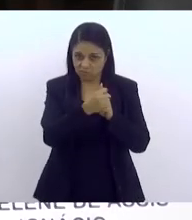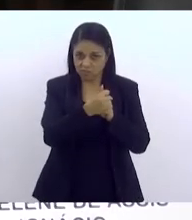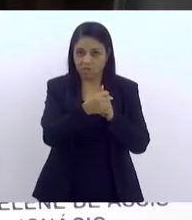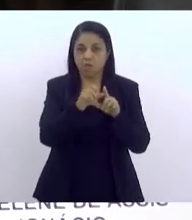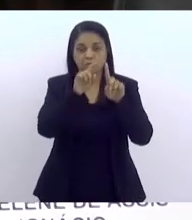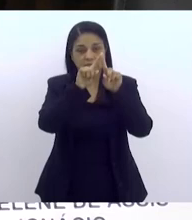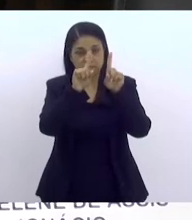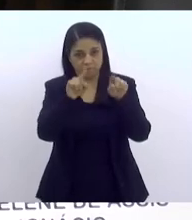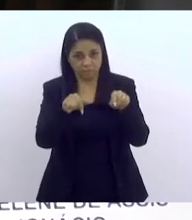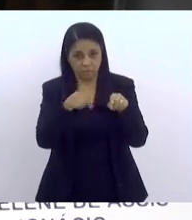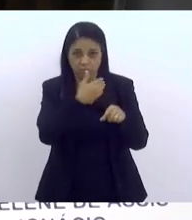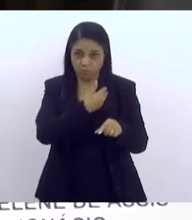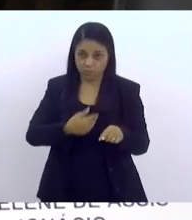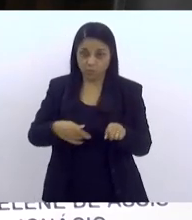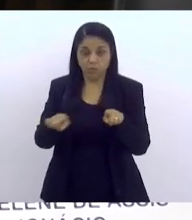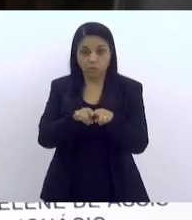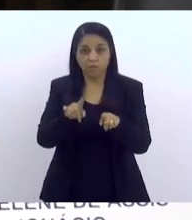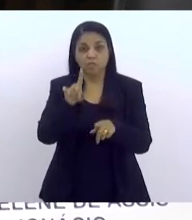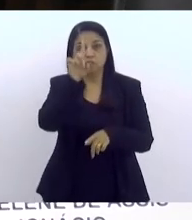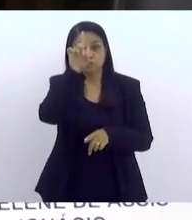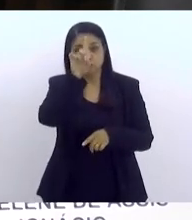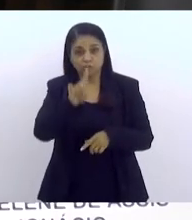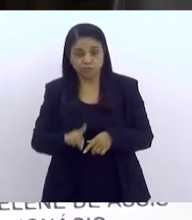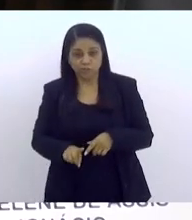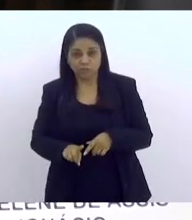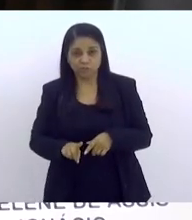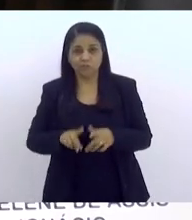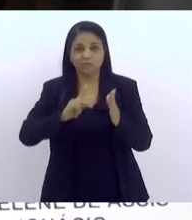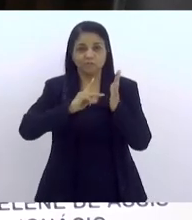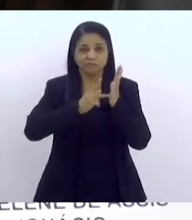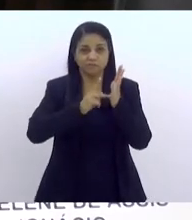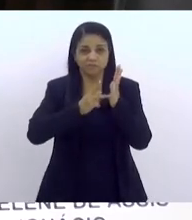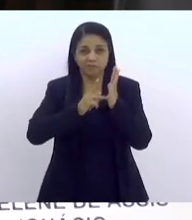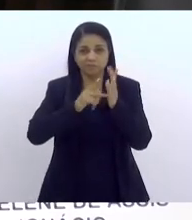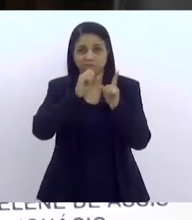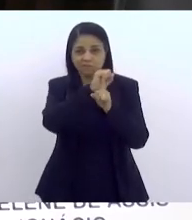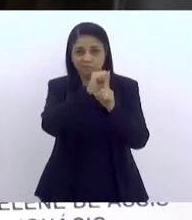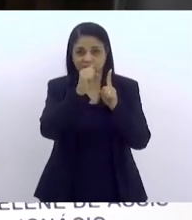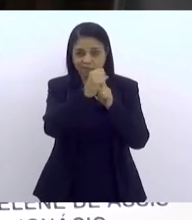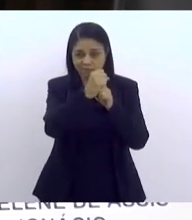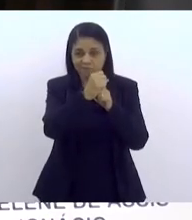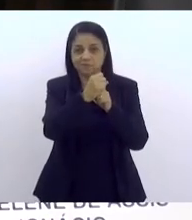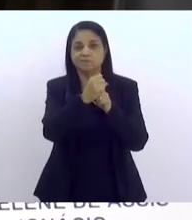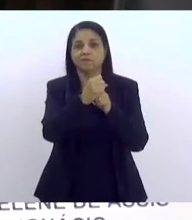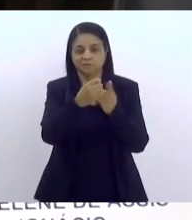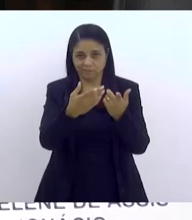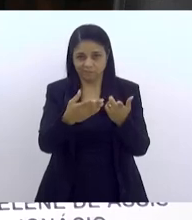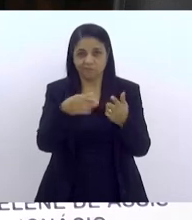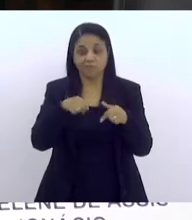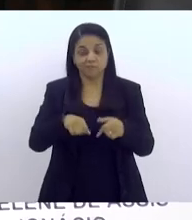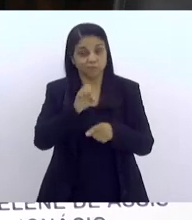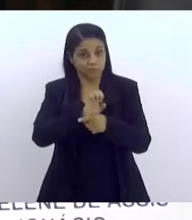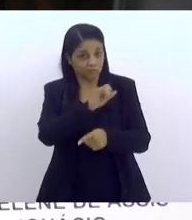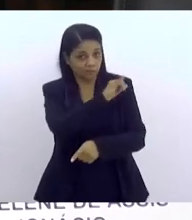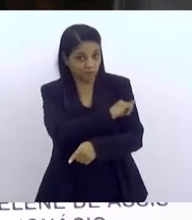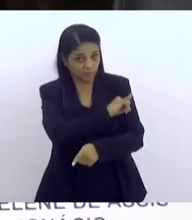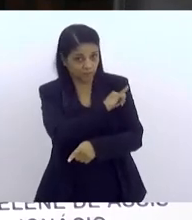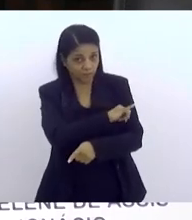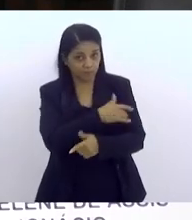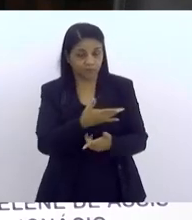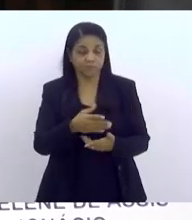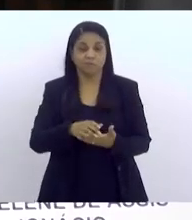servideira pública, eu sou diretora do Sindicato dos Assistentes Sociais, daqui do estado do Rio de Janeiro. Então, esses